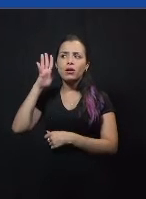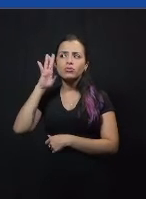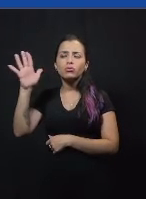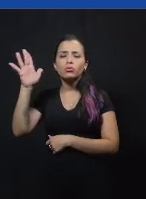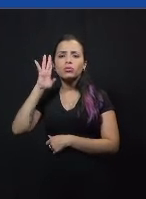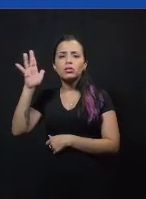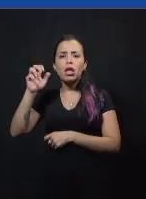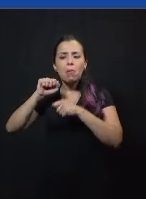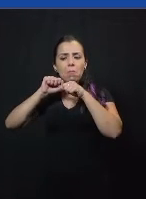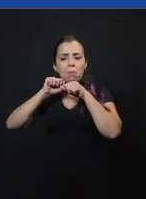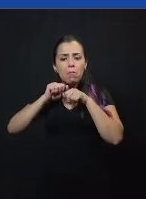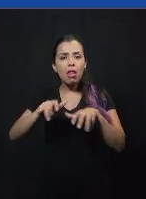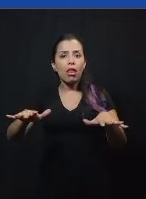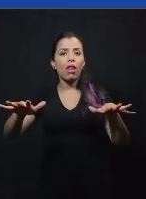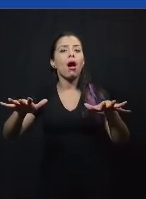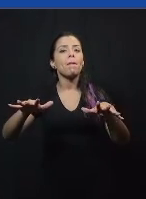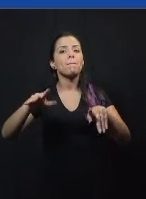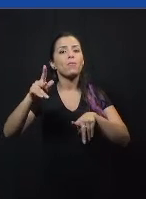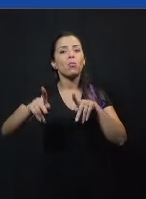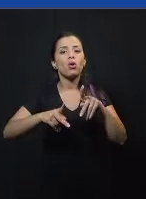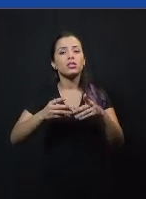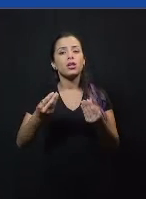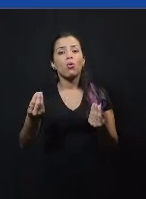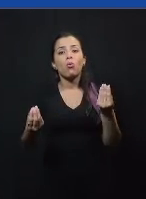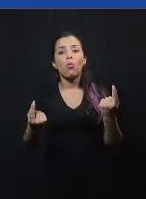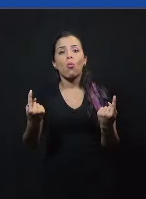população, essa diferença entre os dois conceitos.